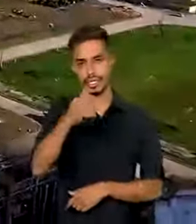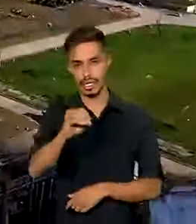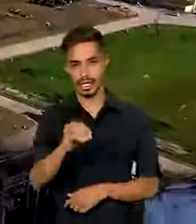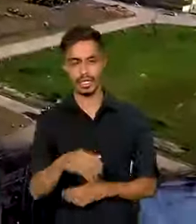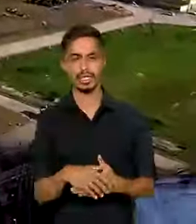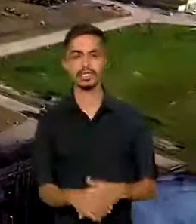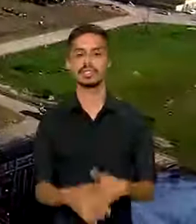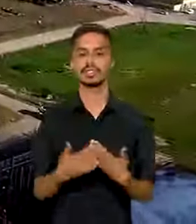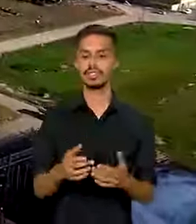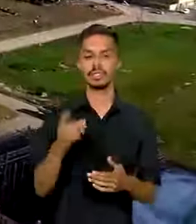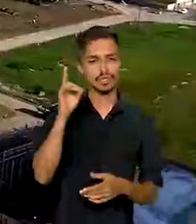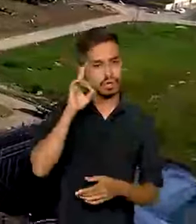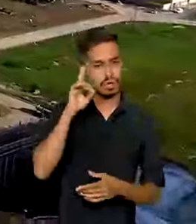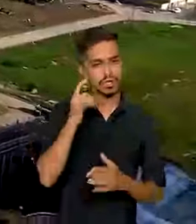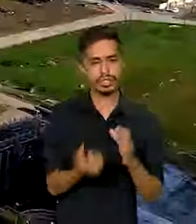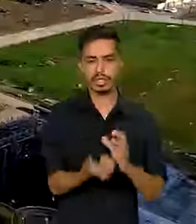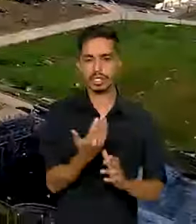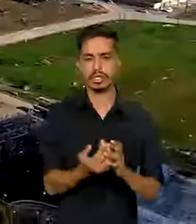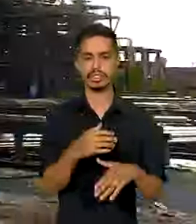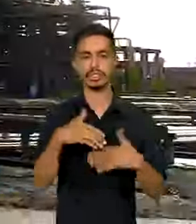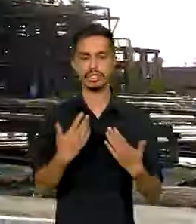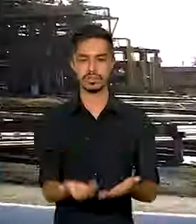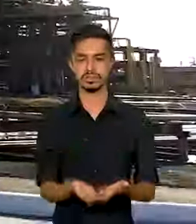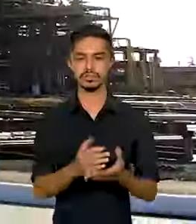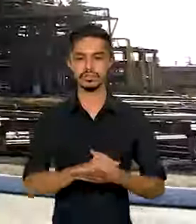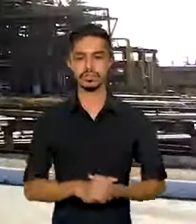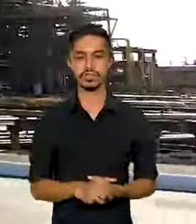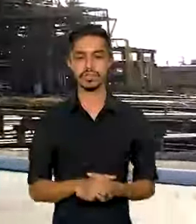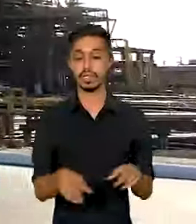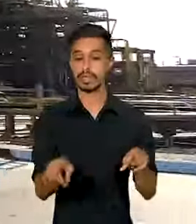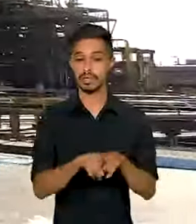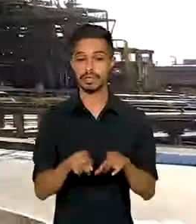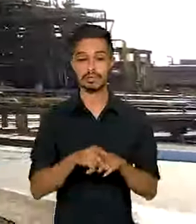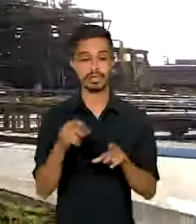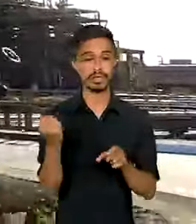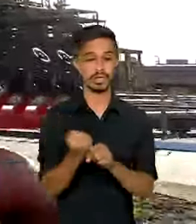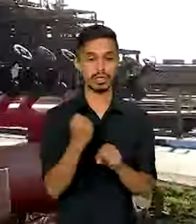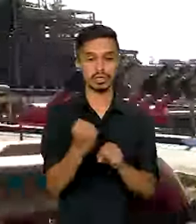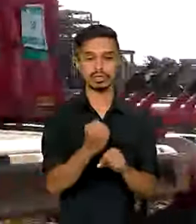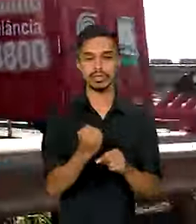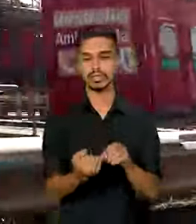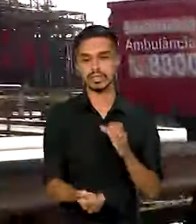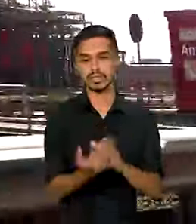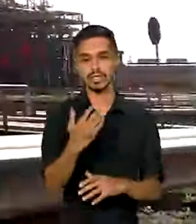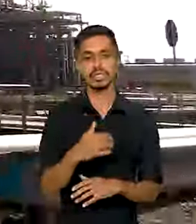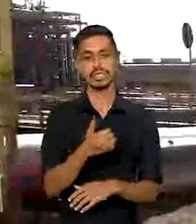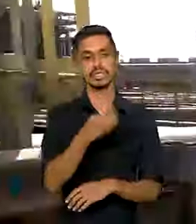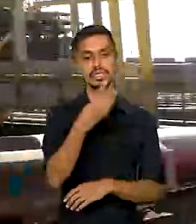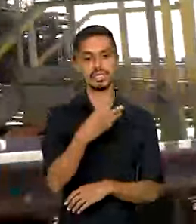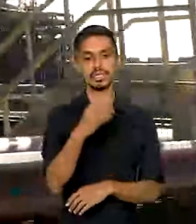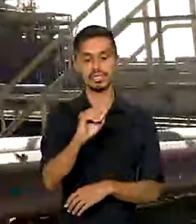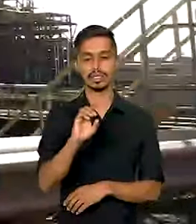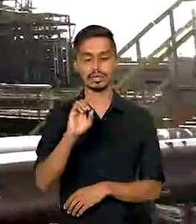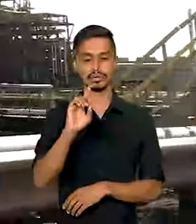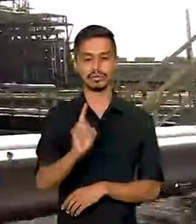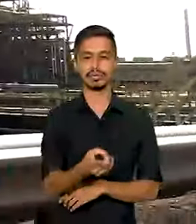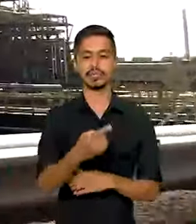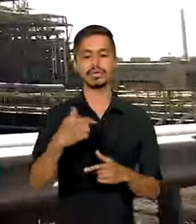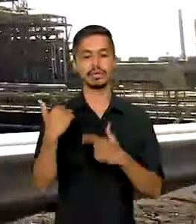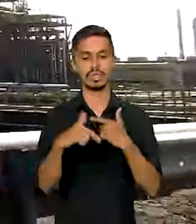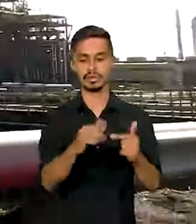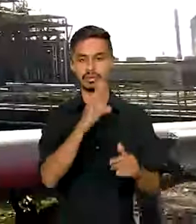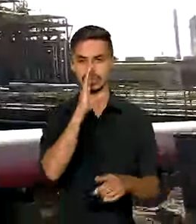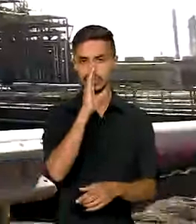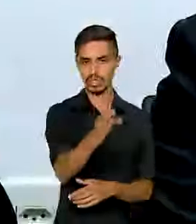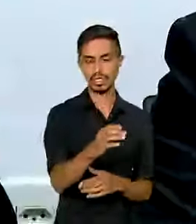dia, a capacidade de produção nacional. Além disso, as obras vão gerar cerca de 30 mil empregos diretos